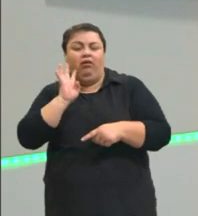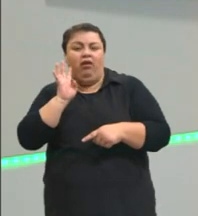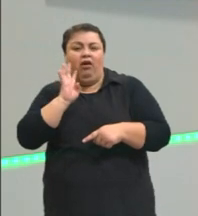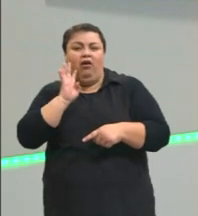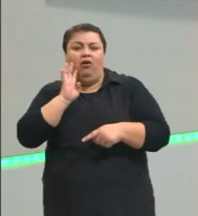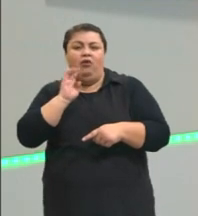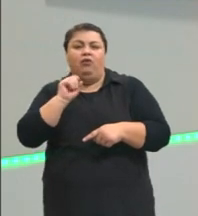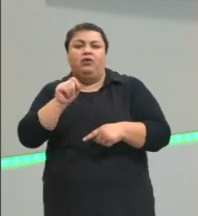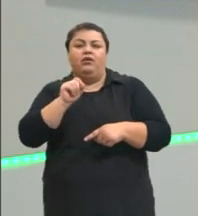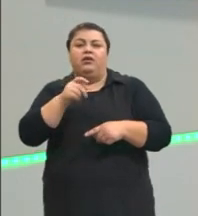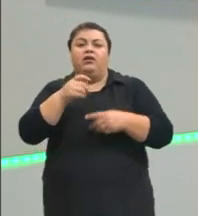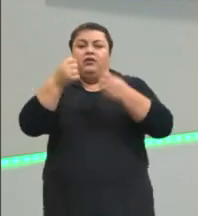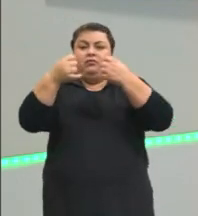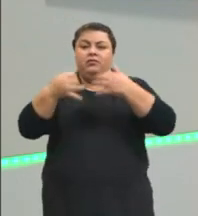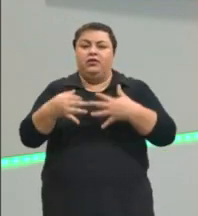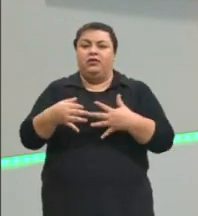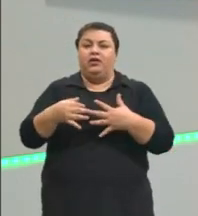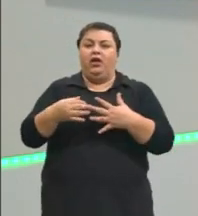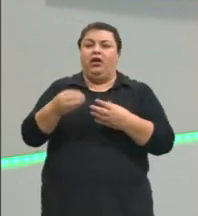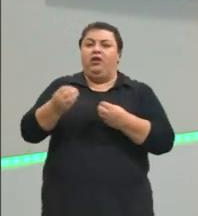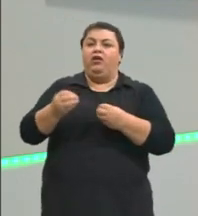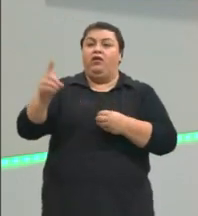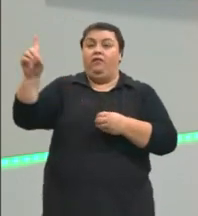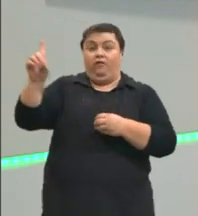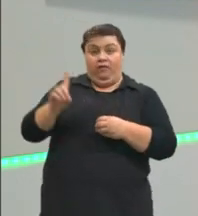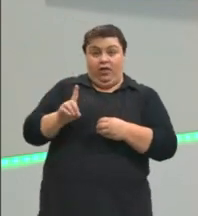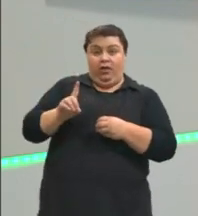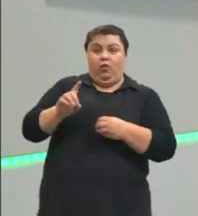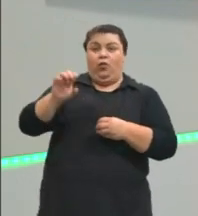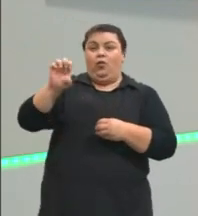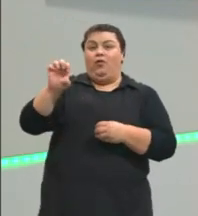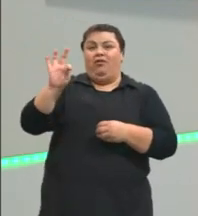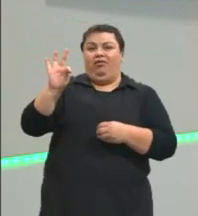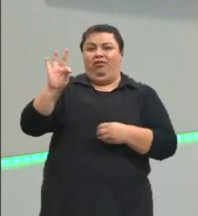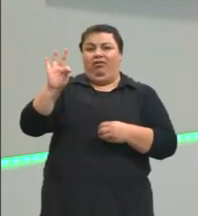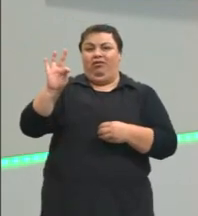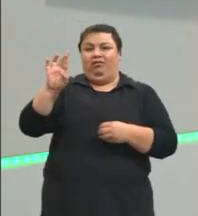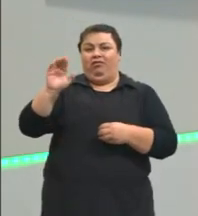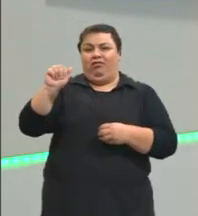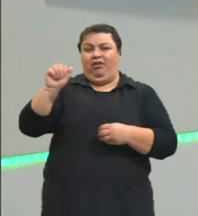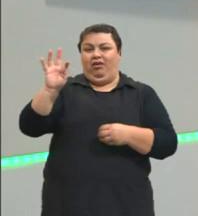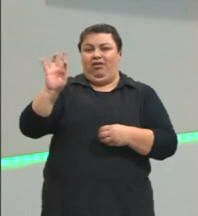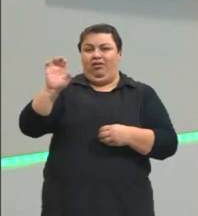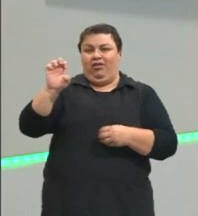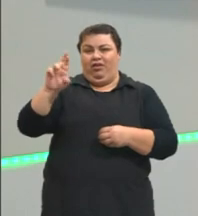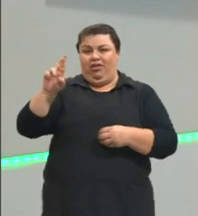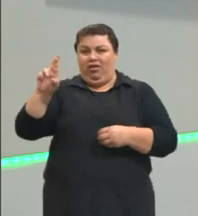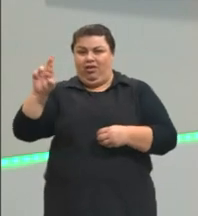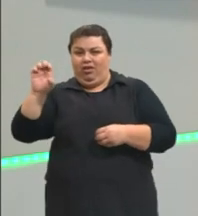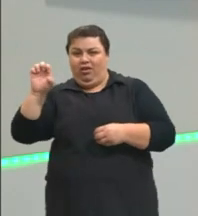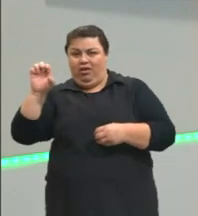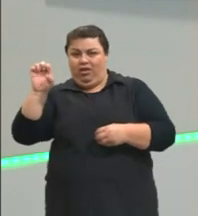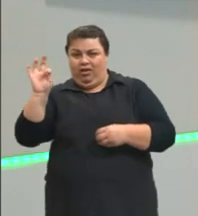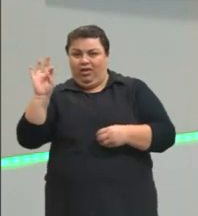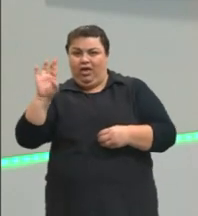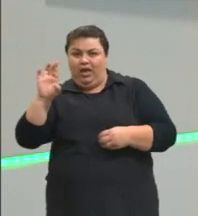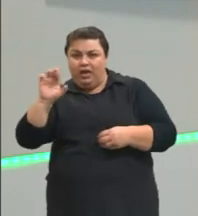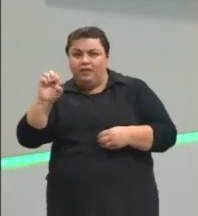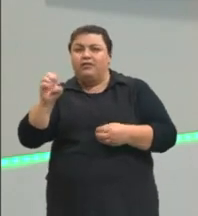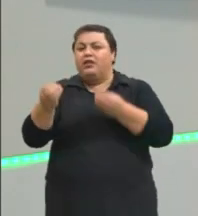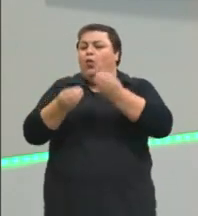extraterrestres e como eles driblaram as barreiras de comunicação para poder conversar com os humanos,